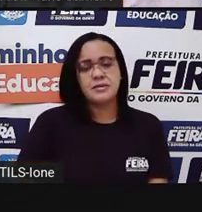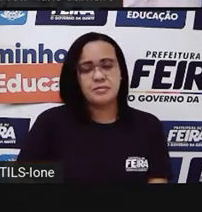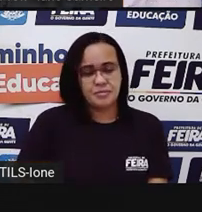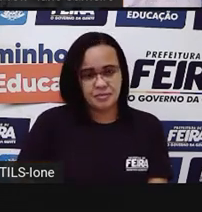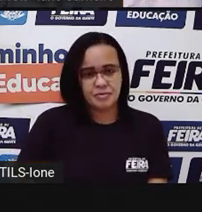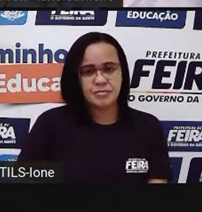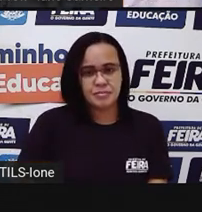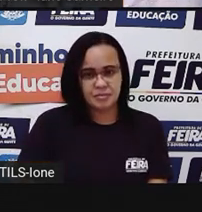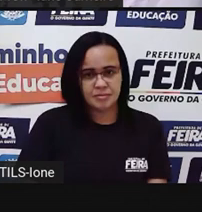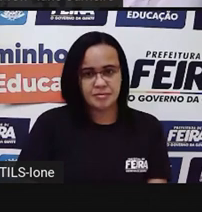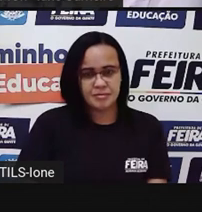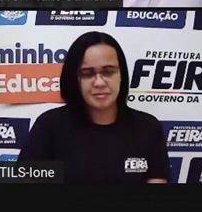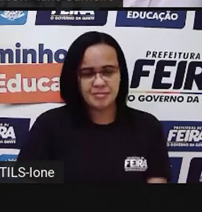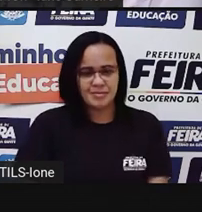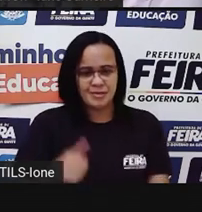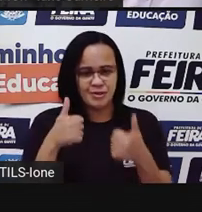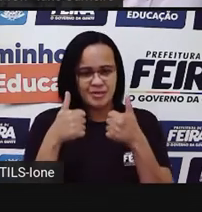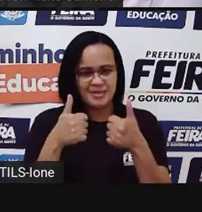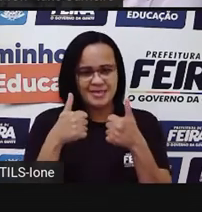Beleza?